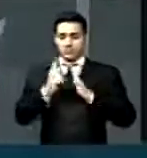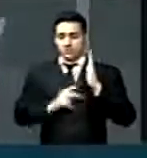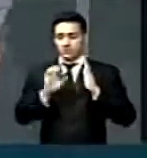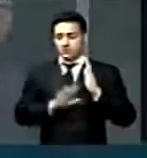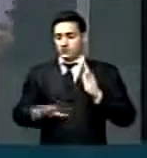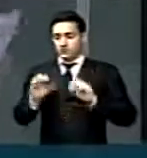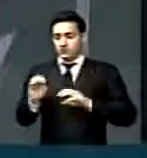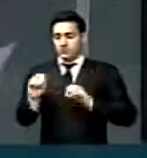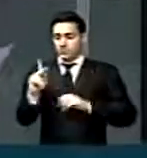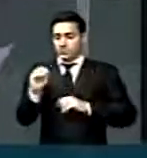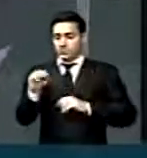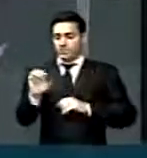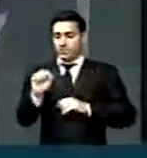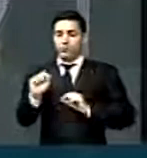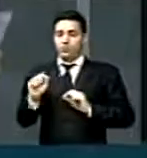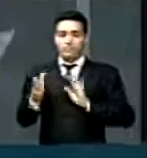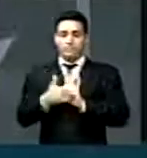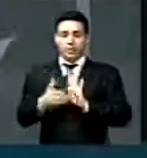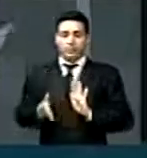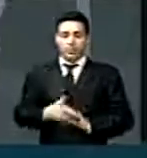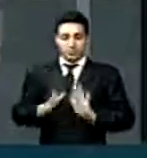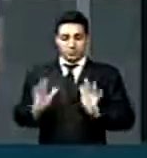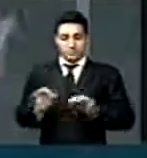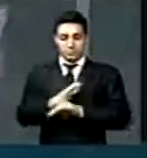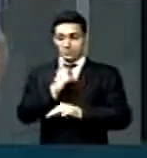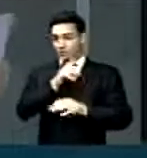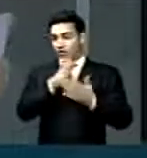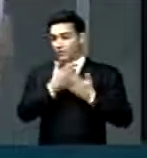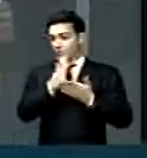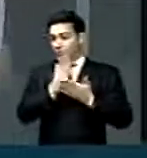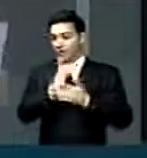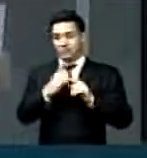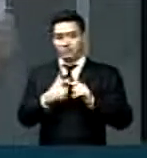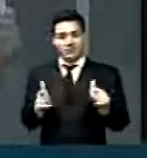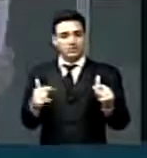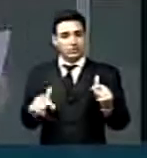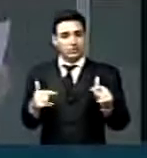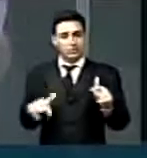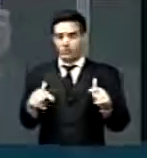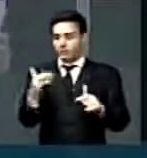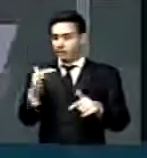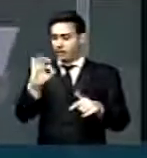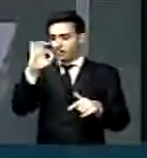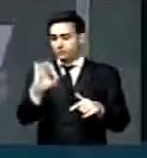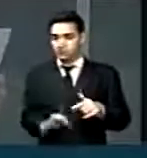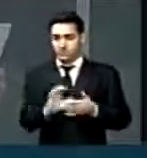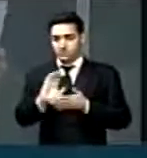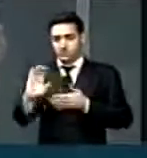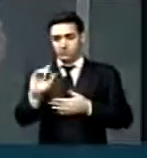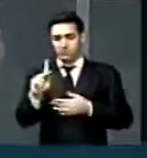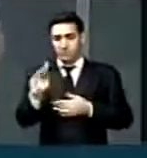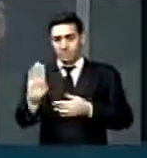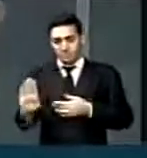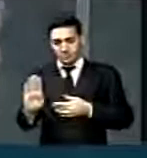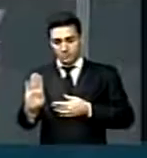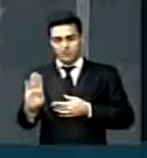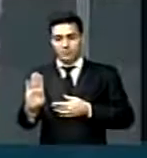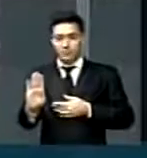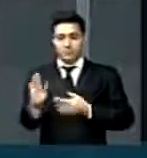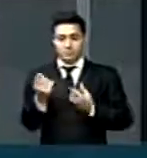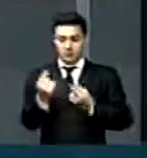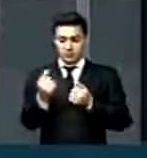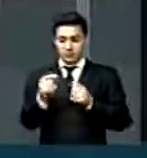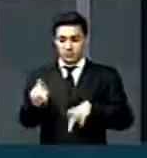Educação a proposta aprovada que não coloca os 10% do PIB, das